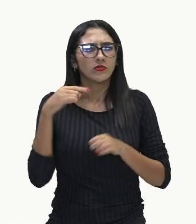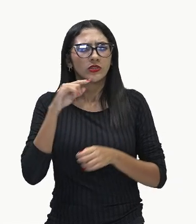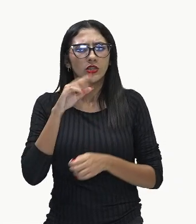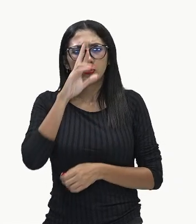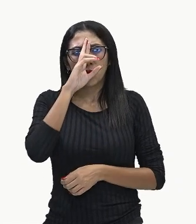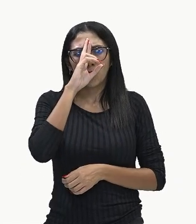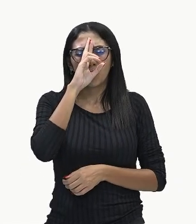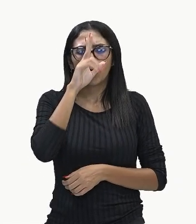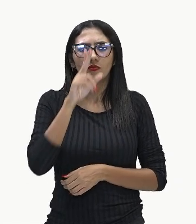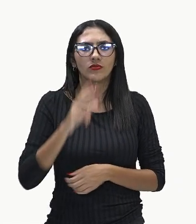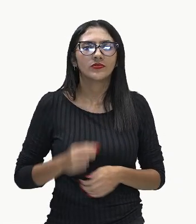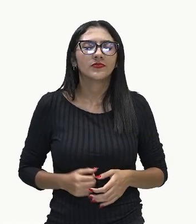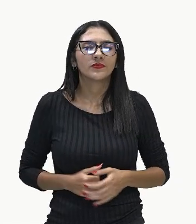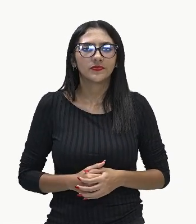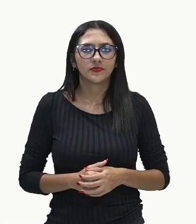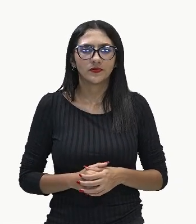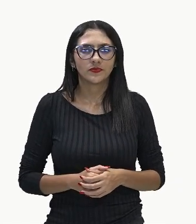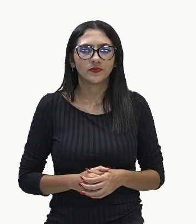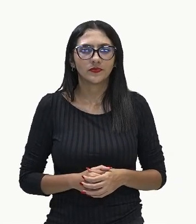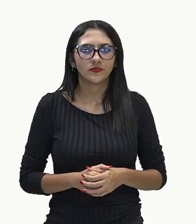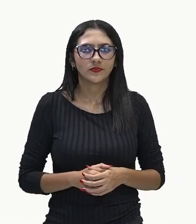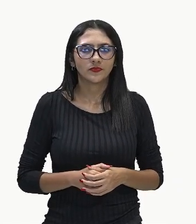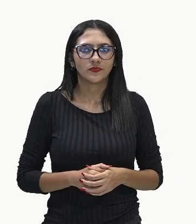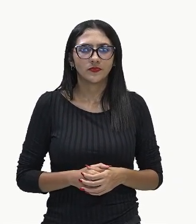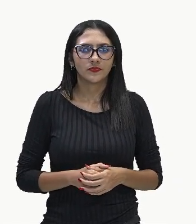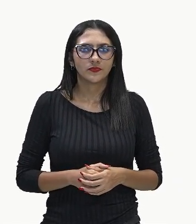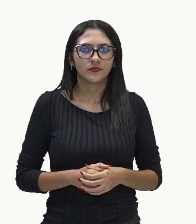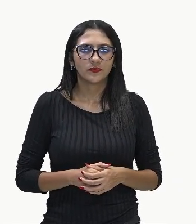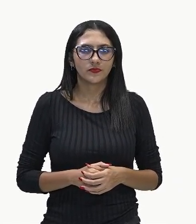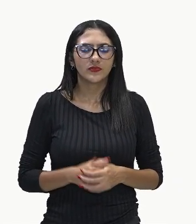Observe que, aqui, 50,